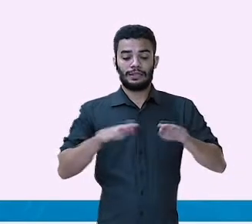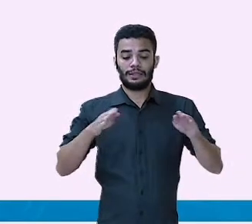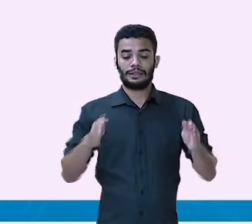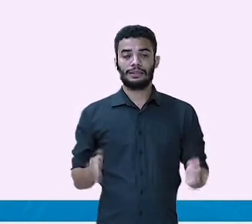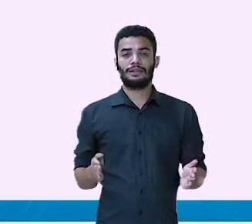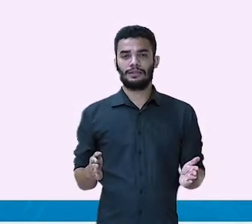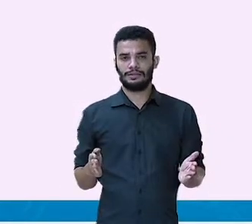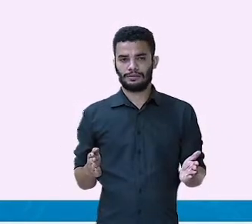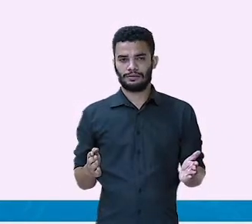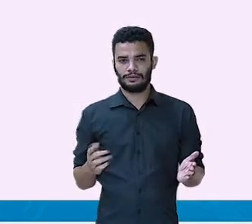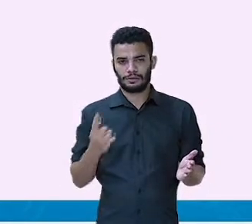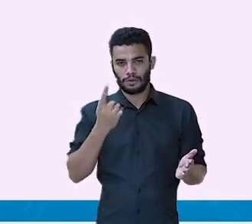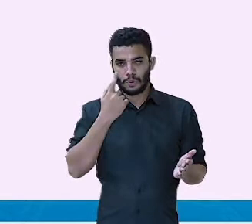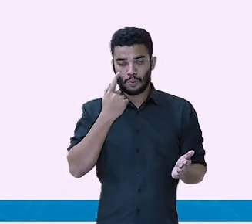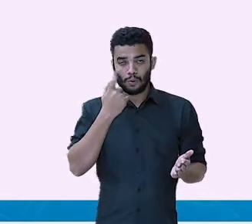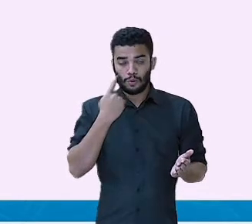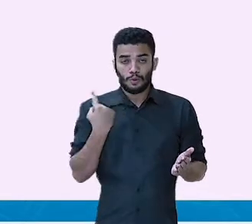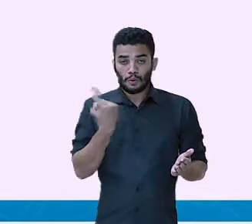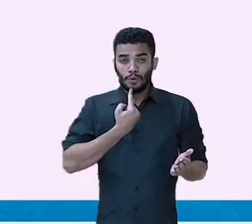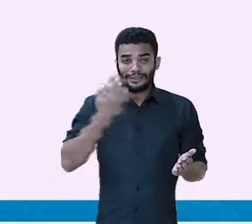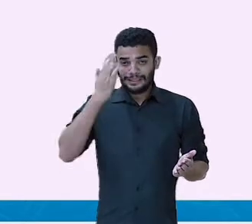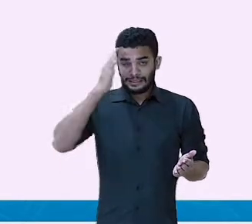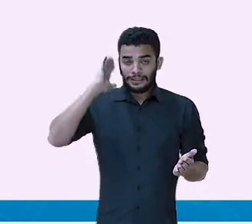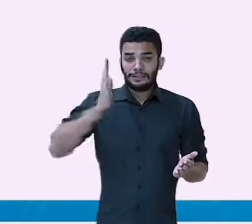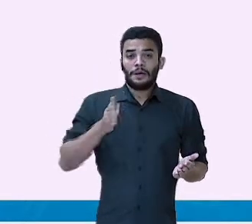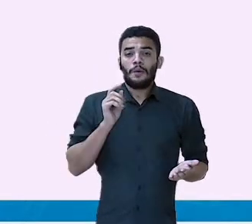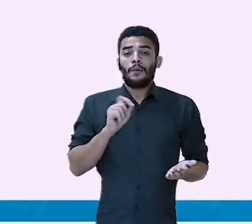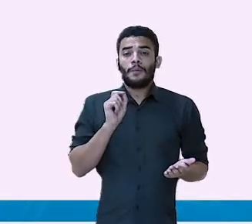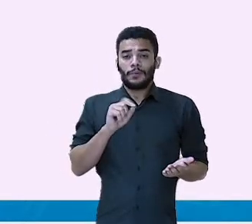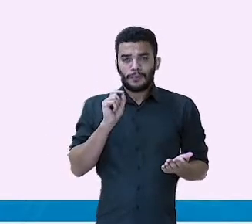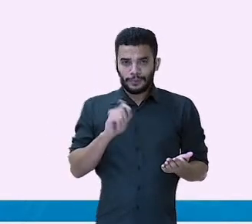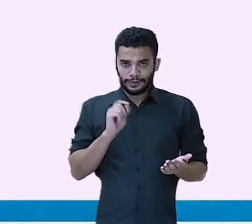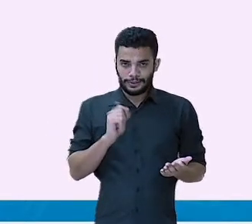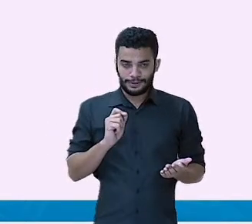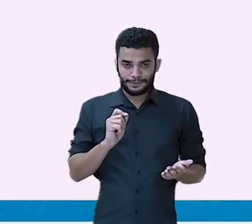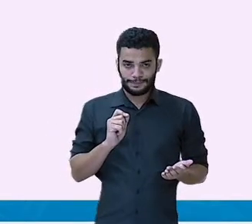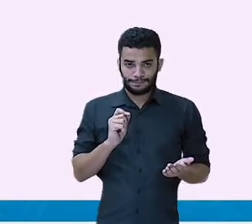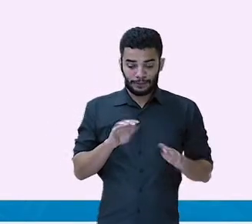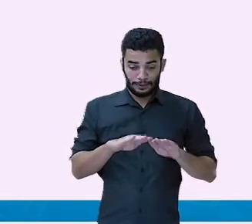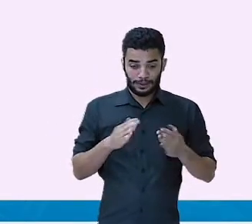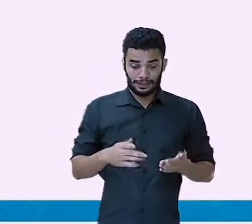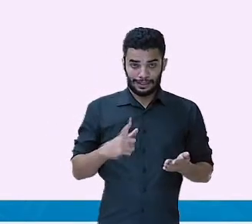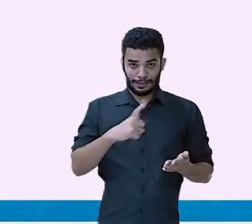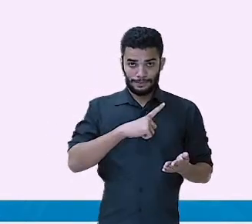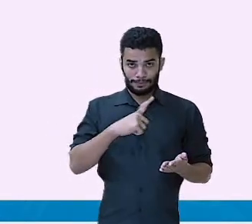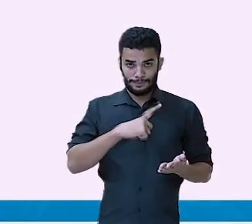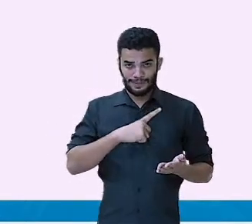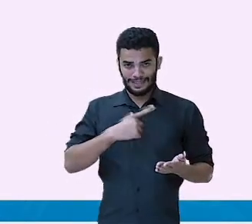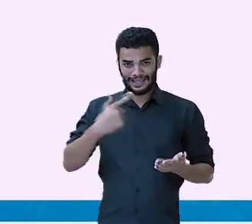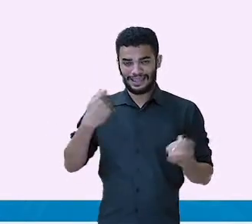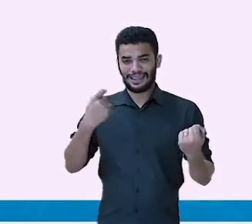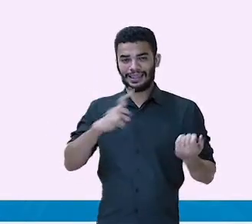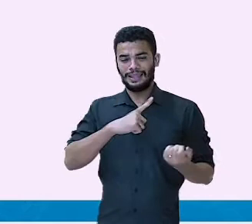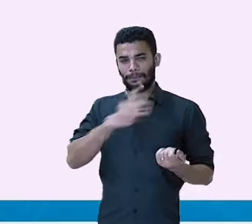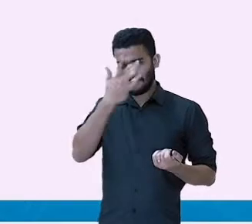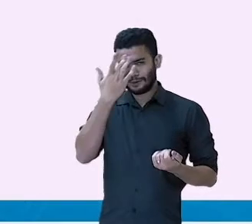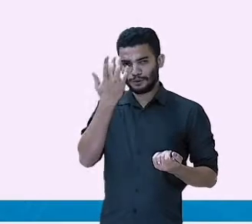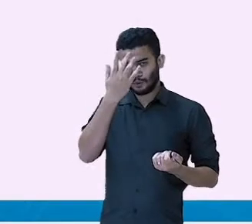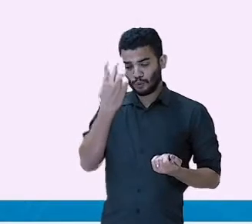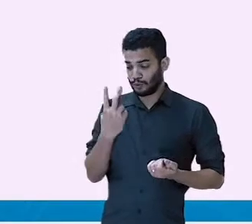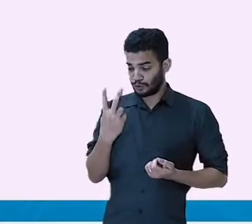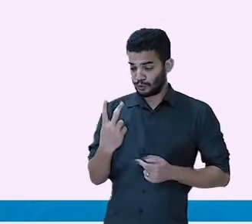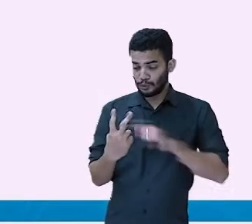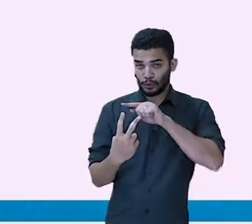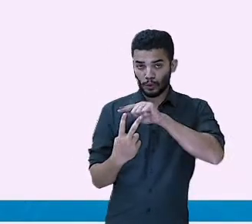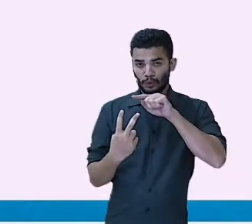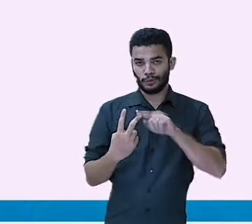Nós já sabemos que jogos de tabuleiro são jogos para um ou mais jogadores. Jogado com tabuleiro de